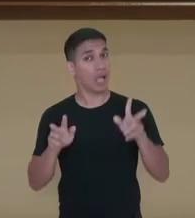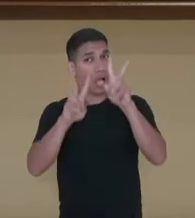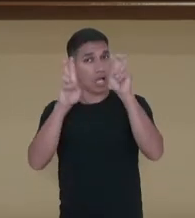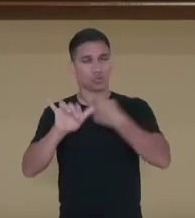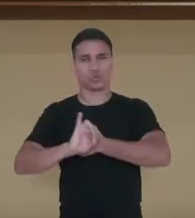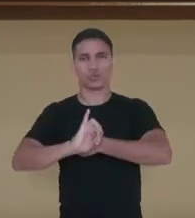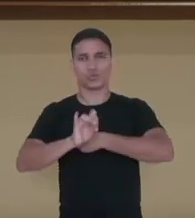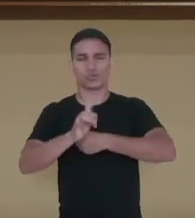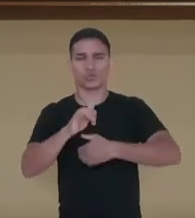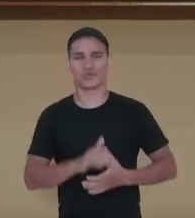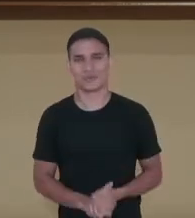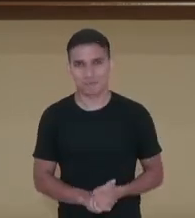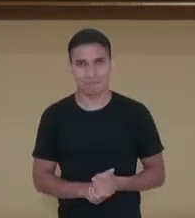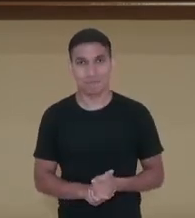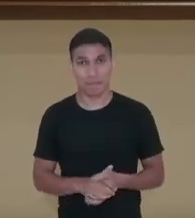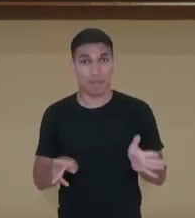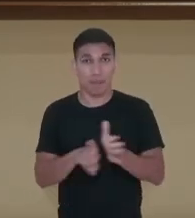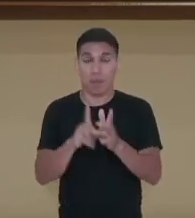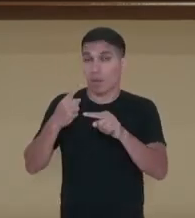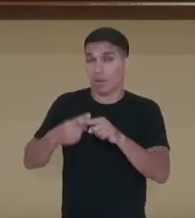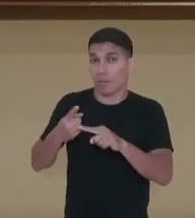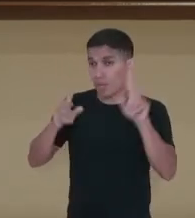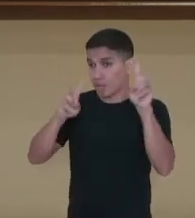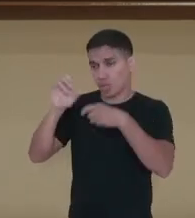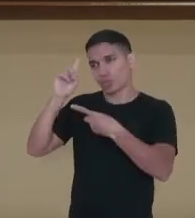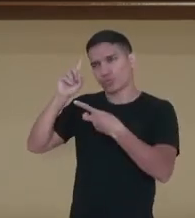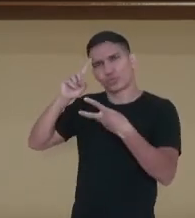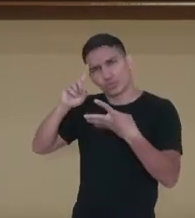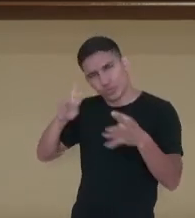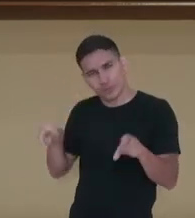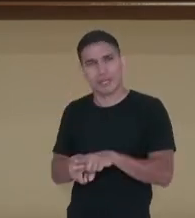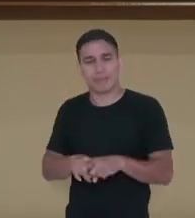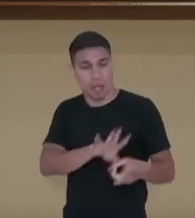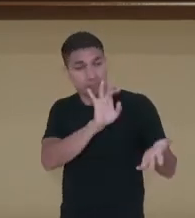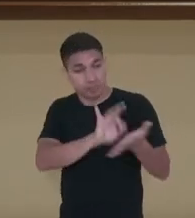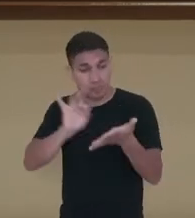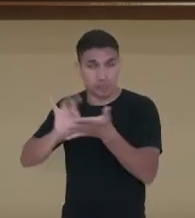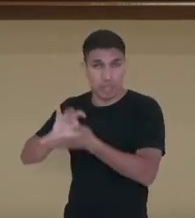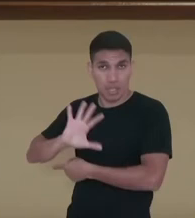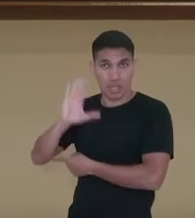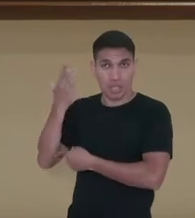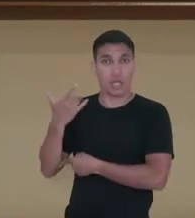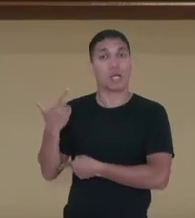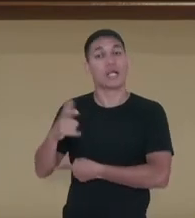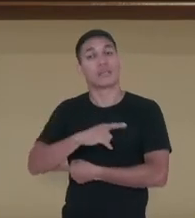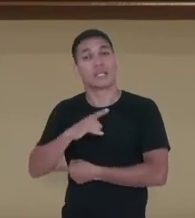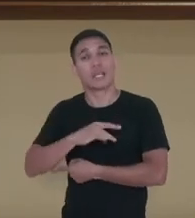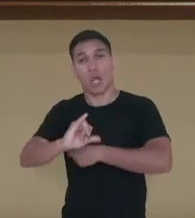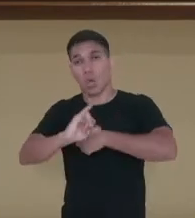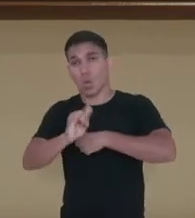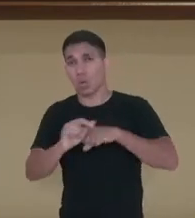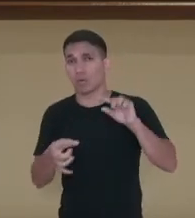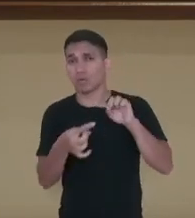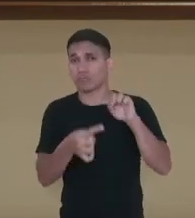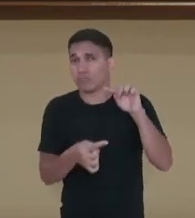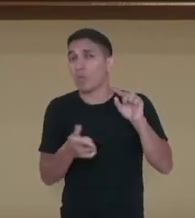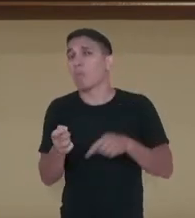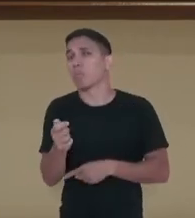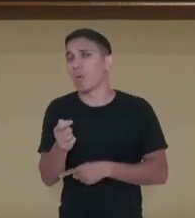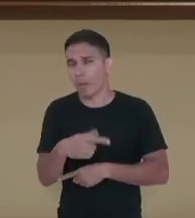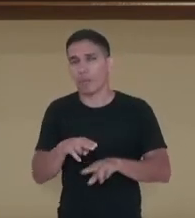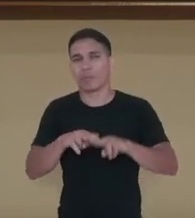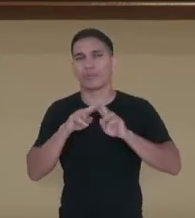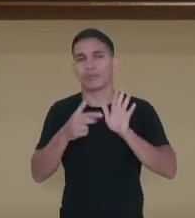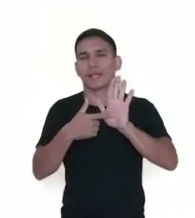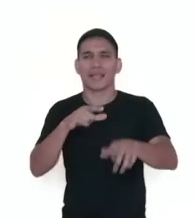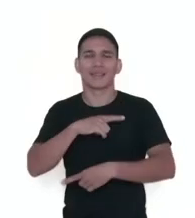a crônica. Por tratar de assuntos cotidianos e fatuais, a crônica tem curta duração. Nesse aspecto ela é similar ao